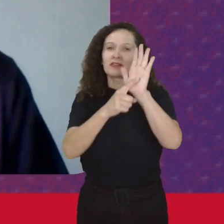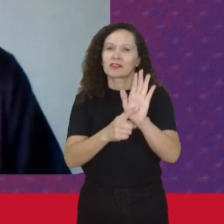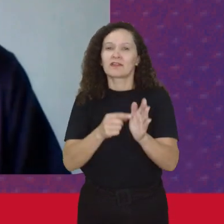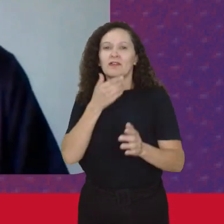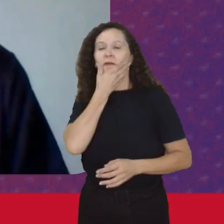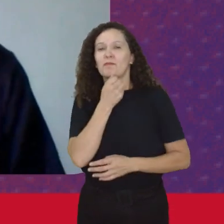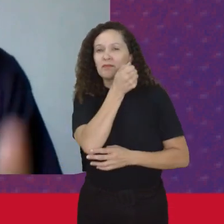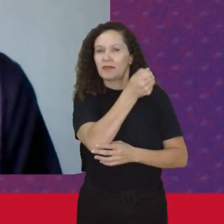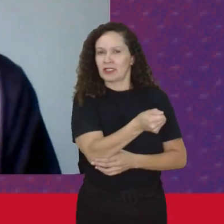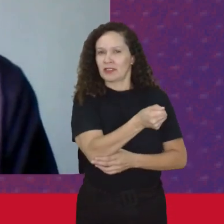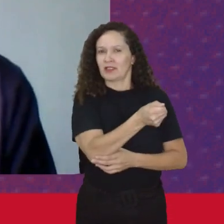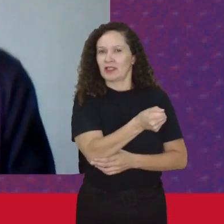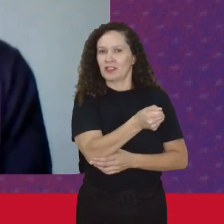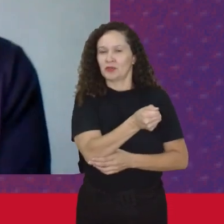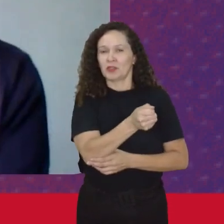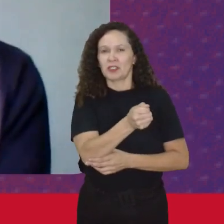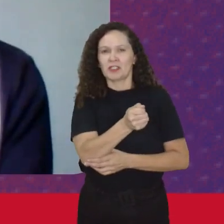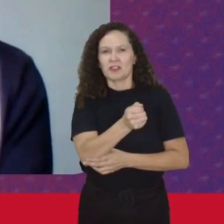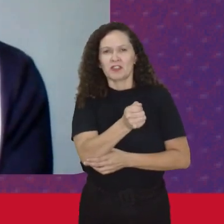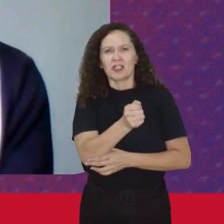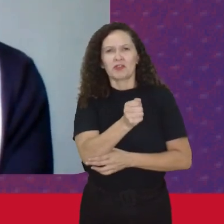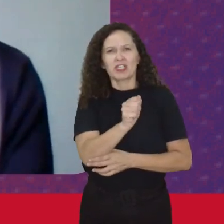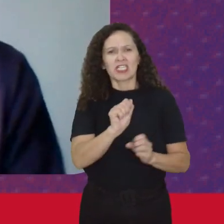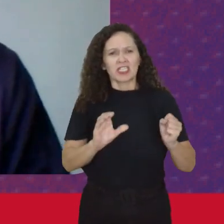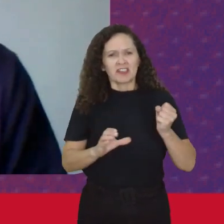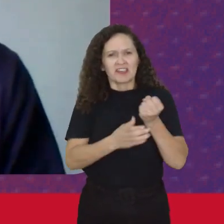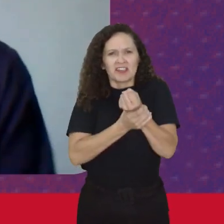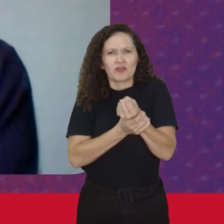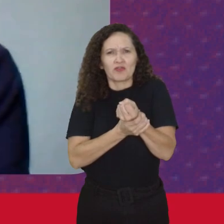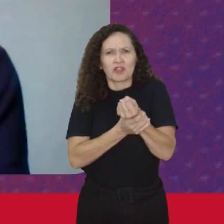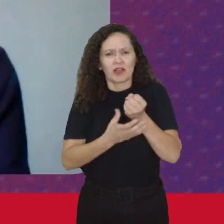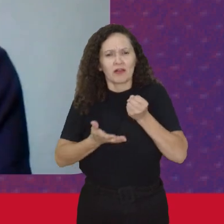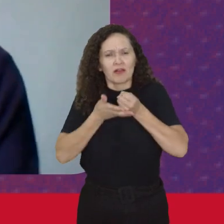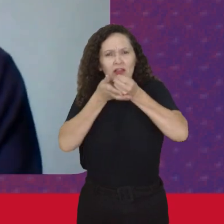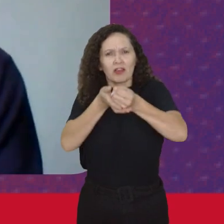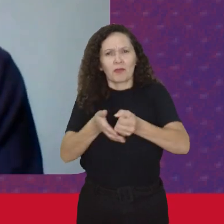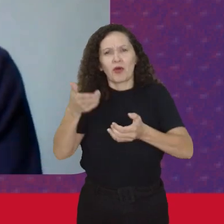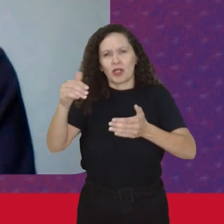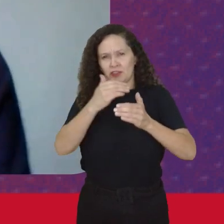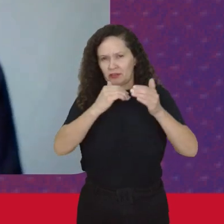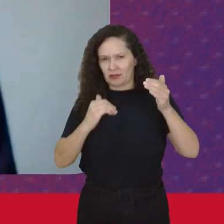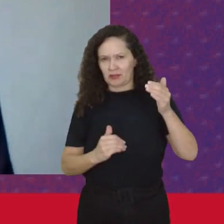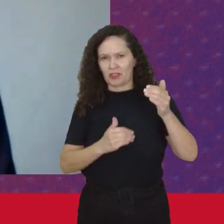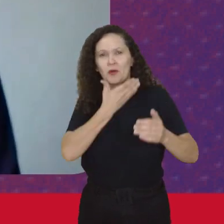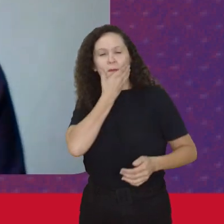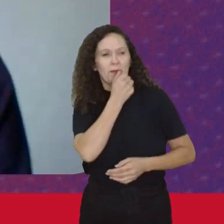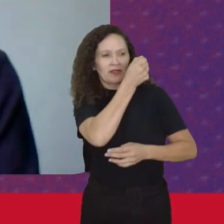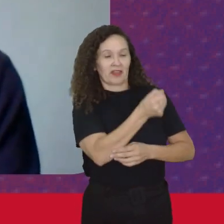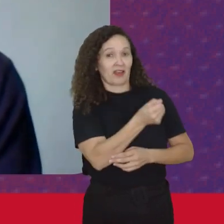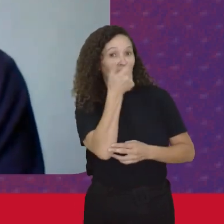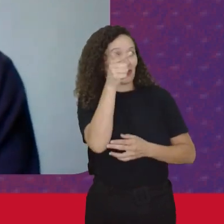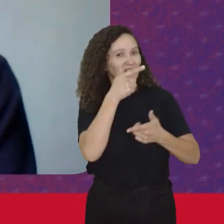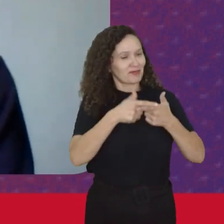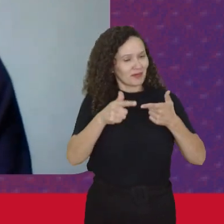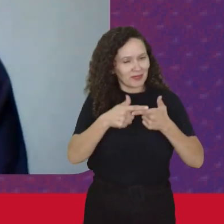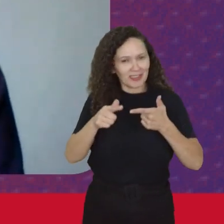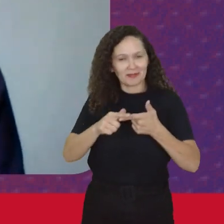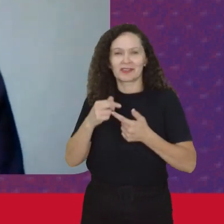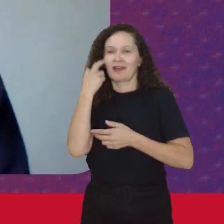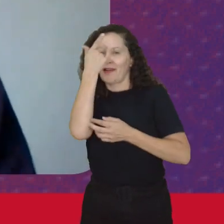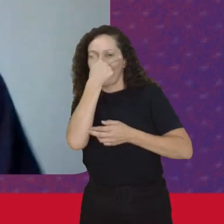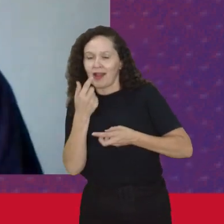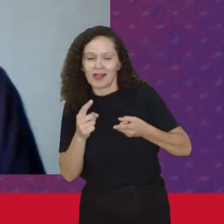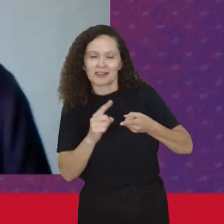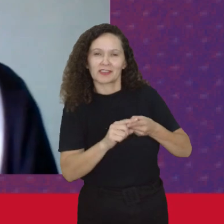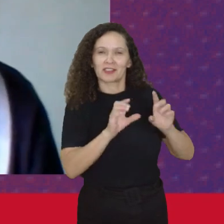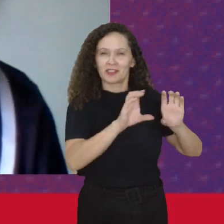patriarcado Era o que estruturava As outras desigualdades Era a partir do patriarcado Que as outras desigualdades De raça E de